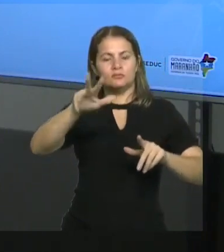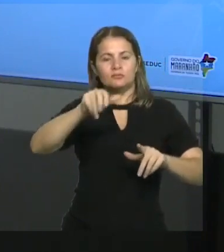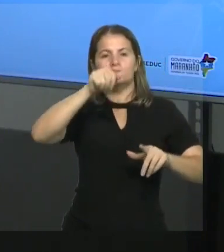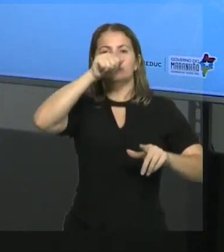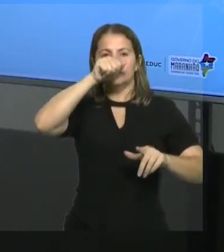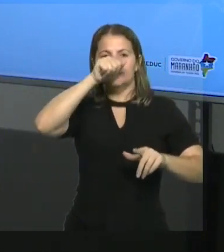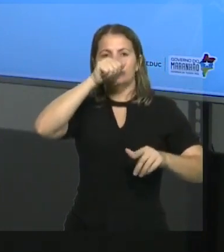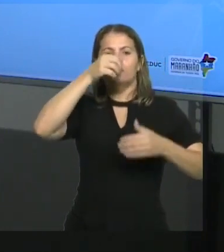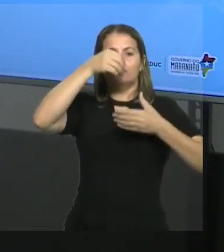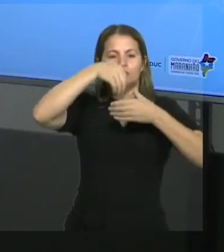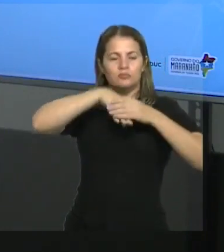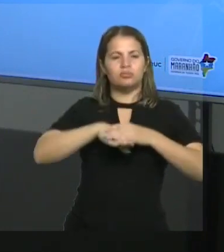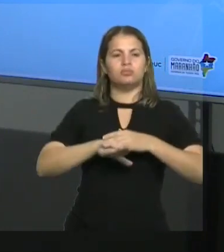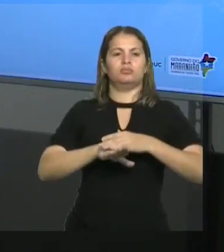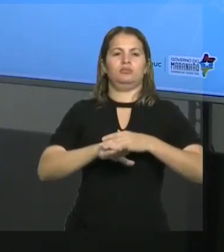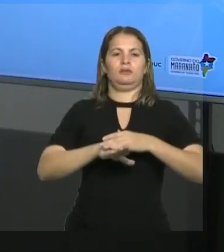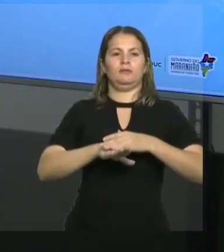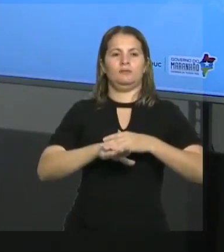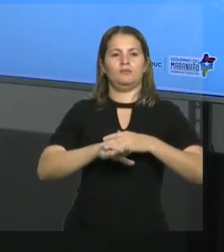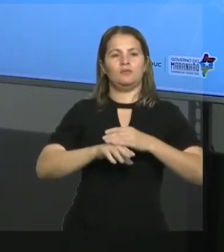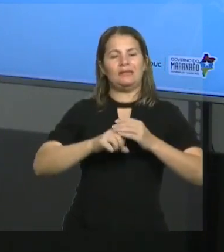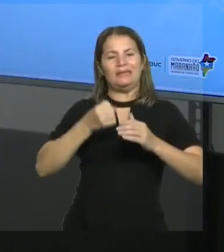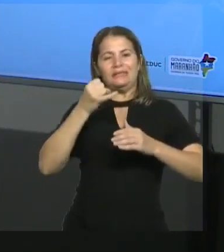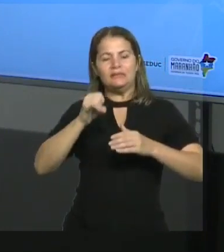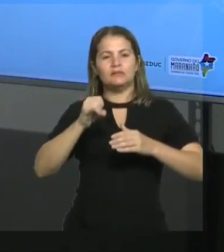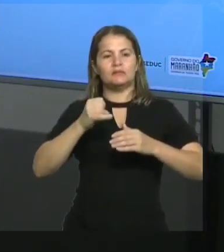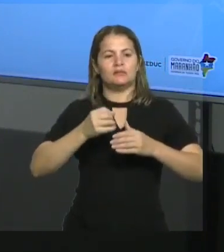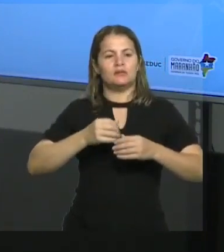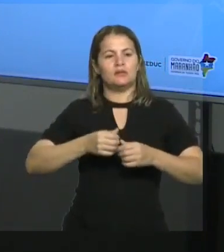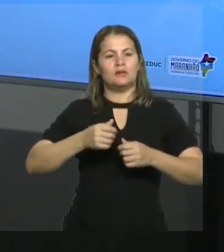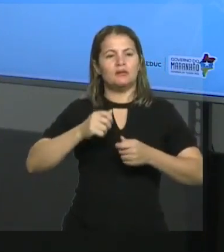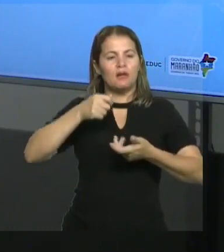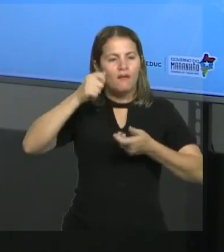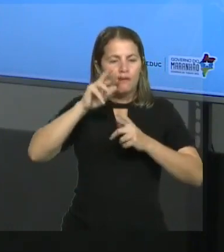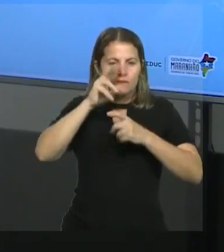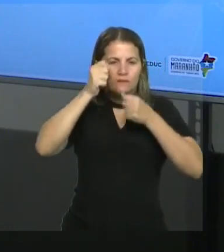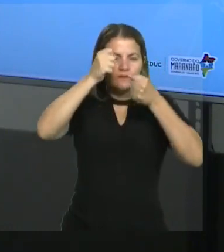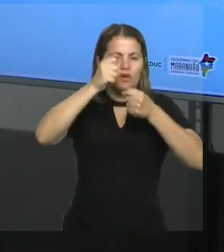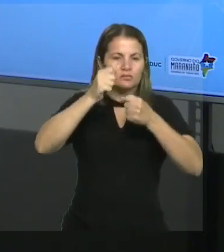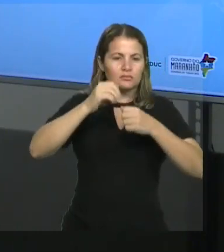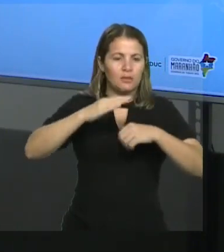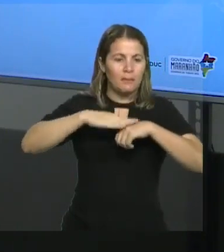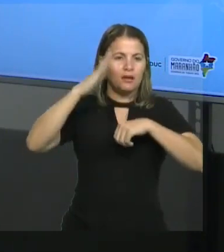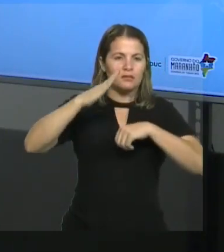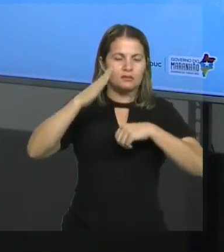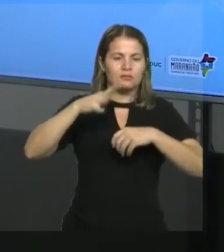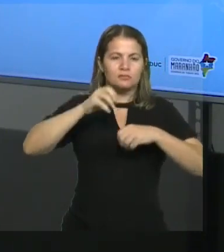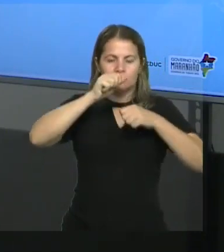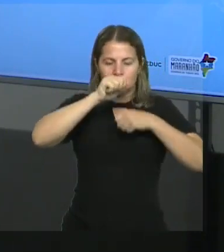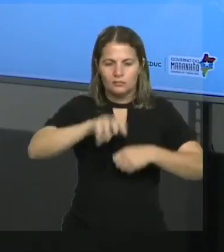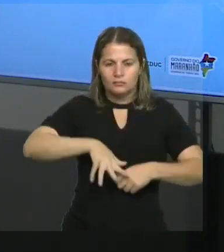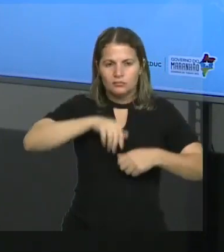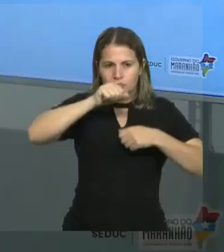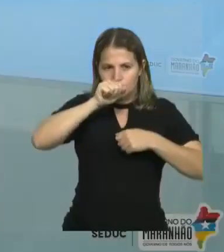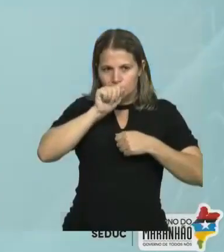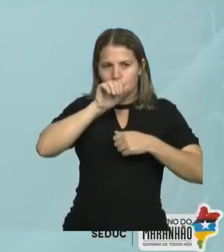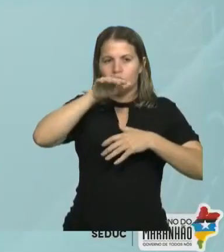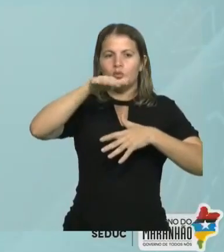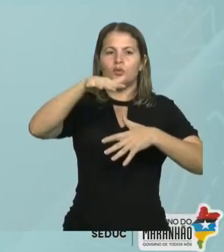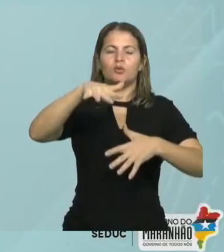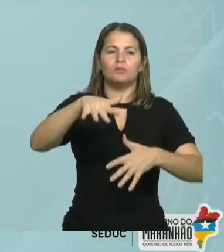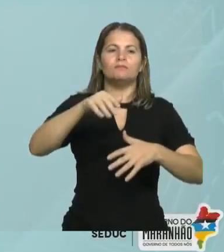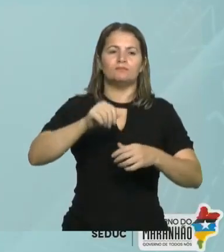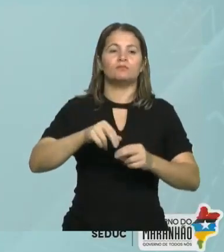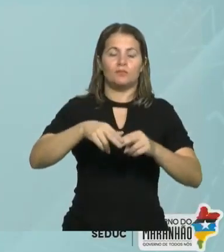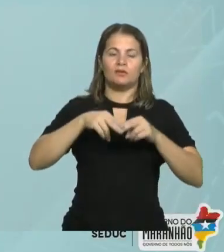menor do que o ar atmosférico, o ar entra. Se a pressão é maior do que o ar atmosférico, o ar sai. Então, o item 2 também é